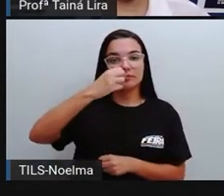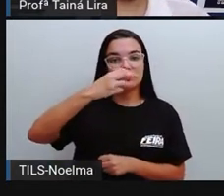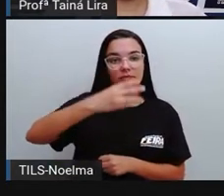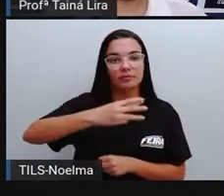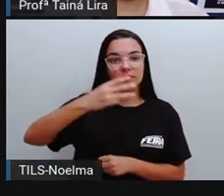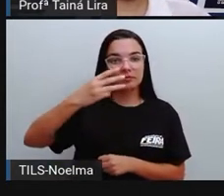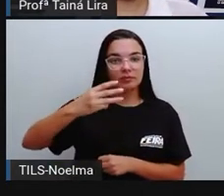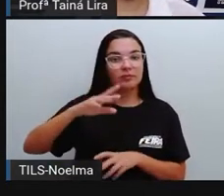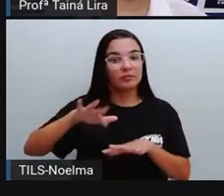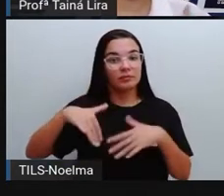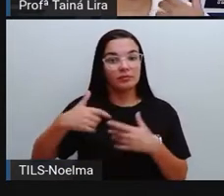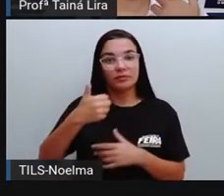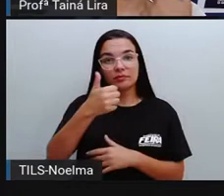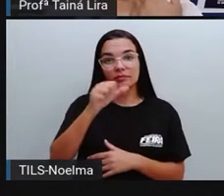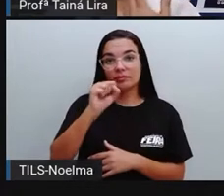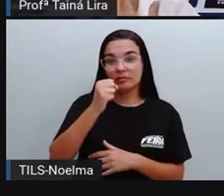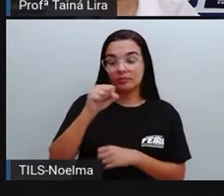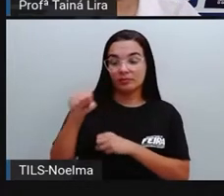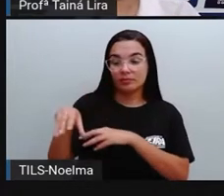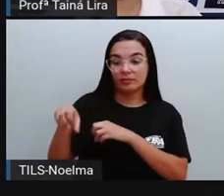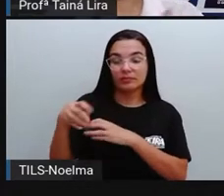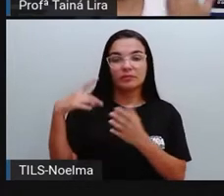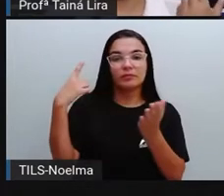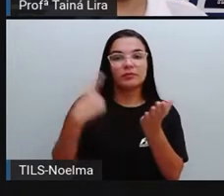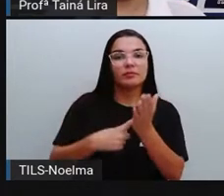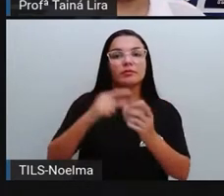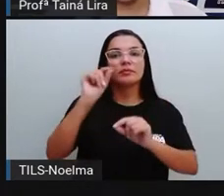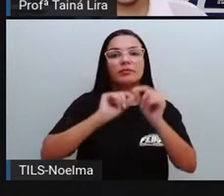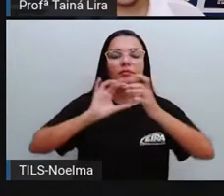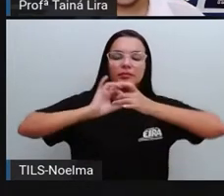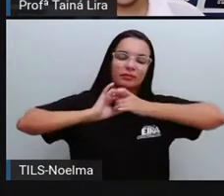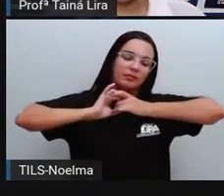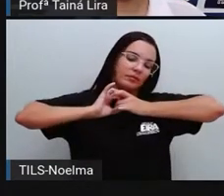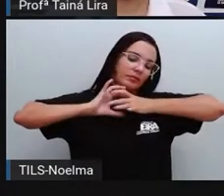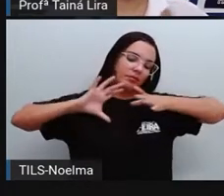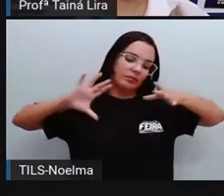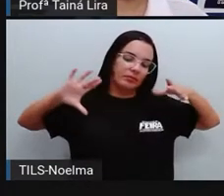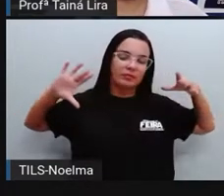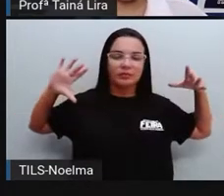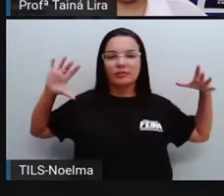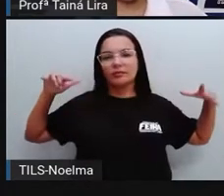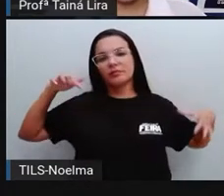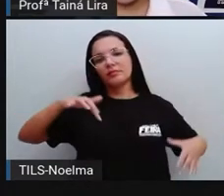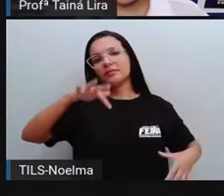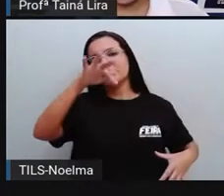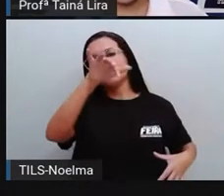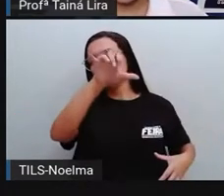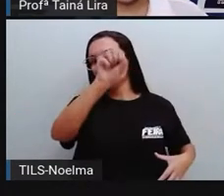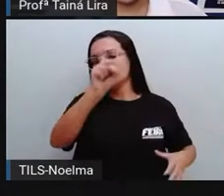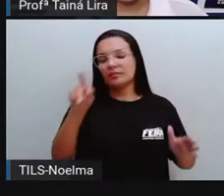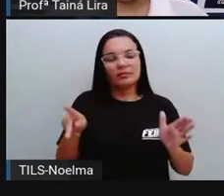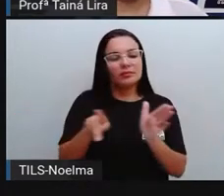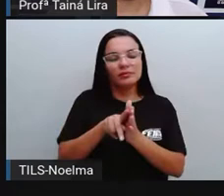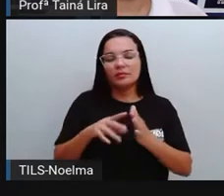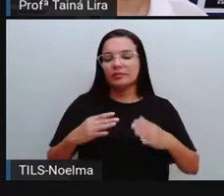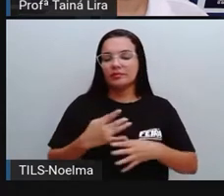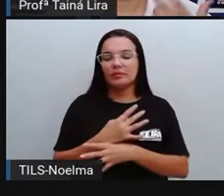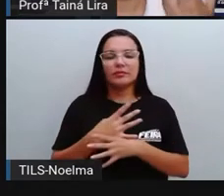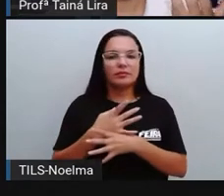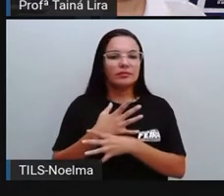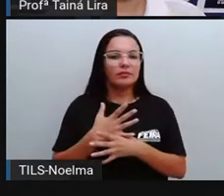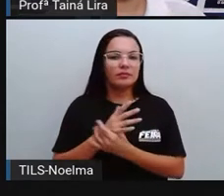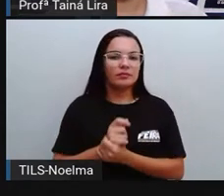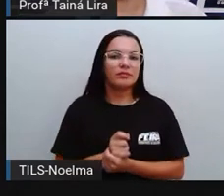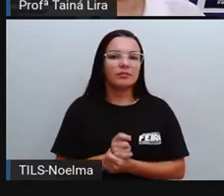18 de setembro é a data também que marca a emancipação política, né, de Feira de Santana, tá bom? Então, a